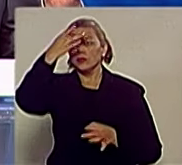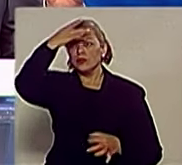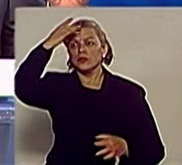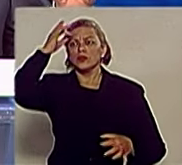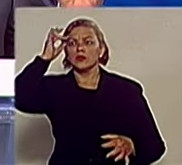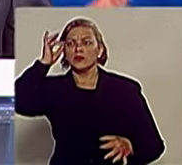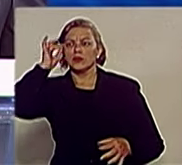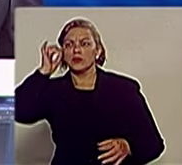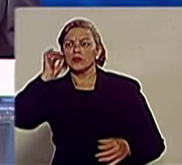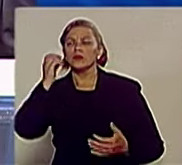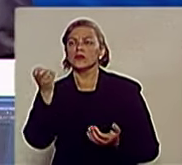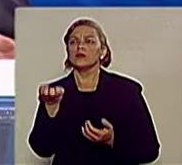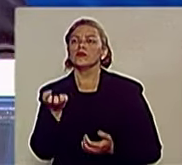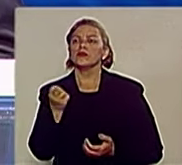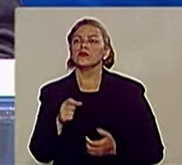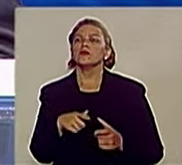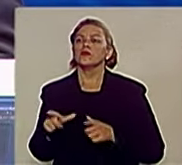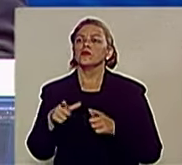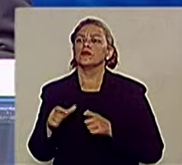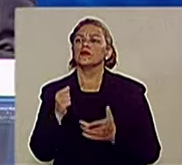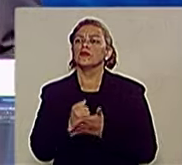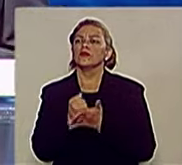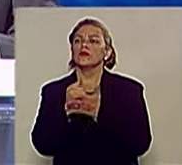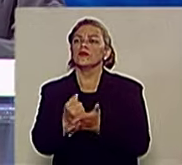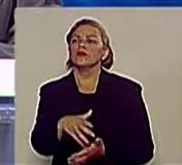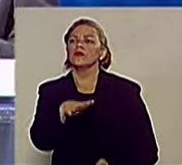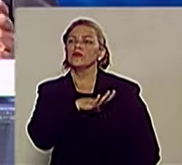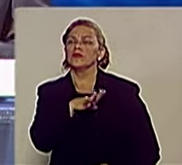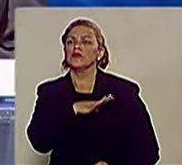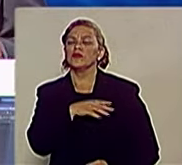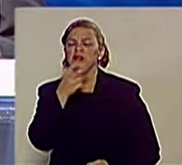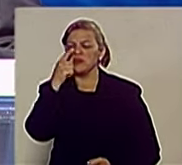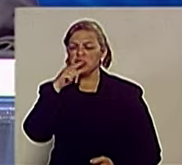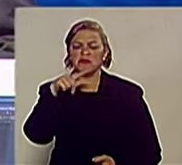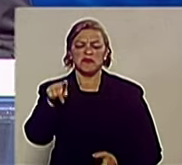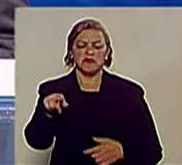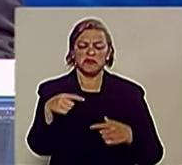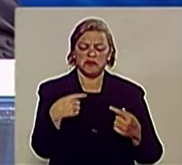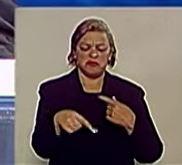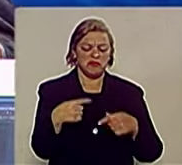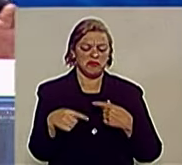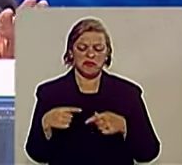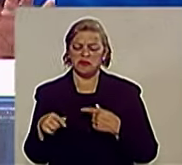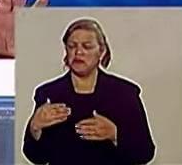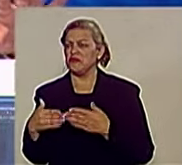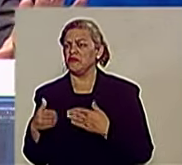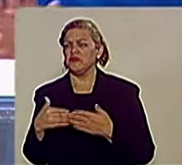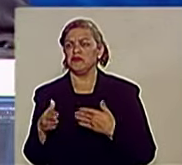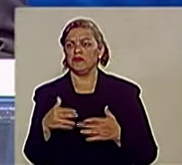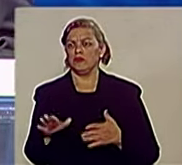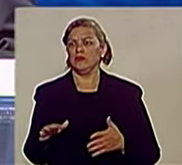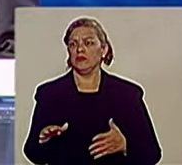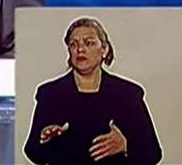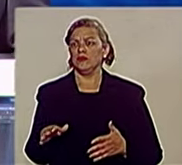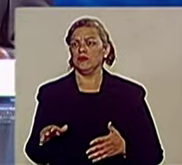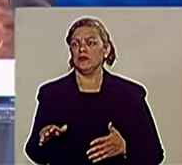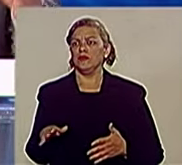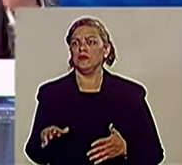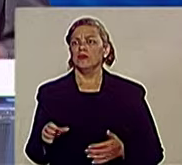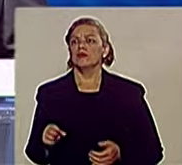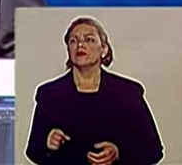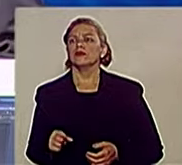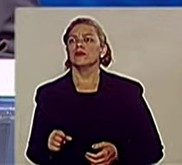olhando a questão de partidos políticos e, inclusive, não fiquei com coisas, olha, porque esteve do outro lado, não.